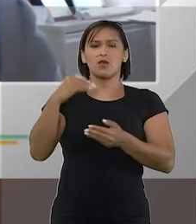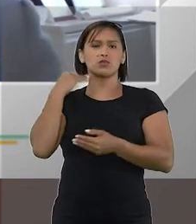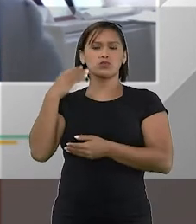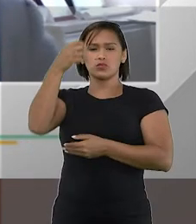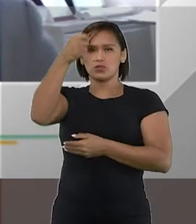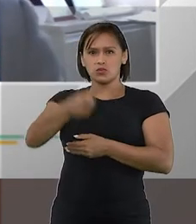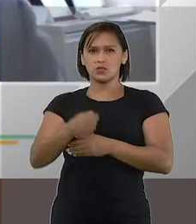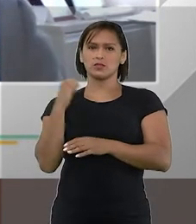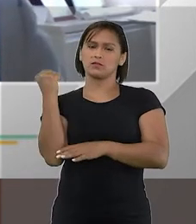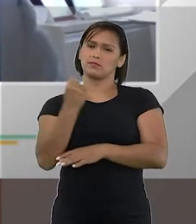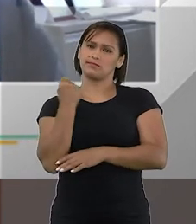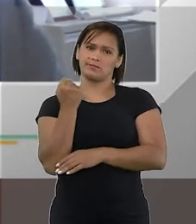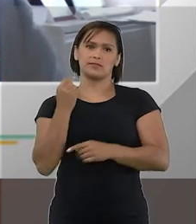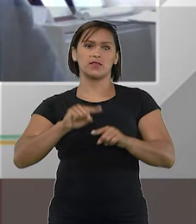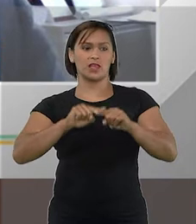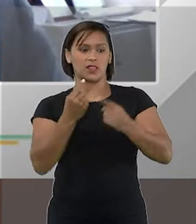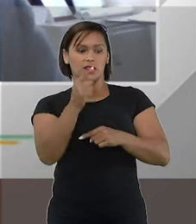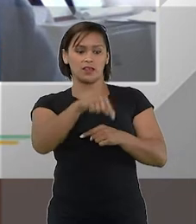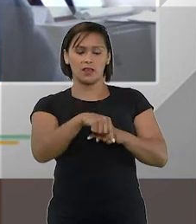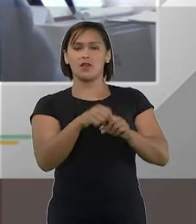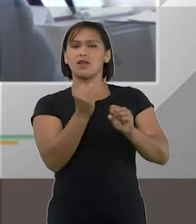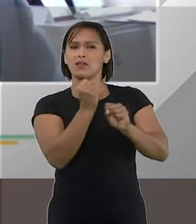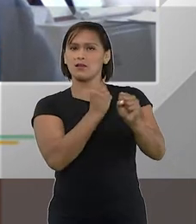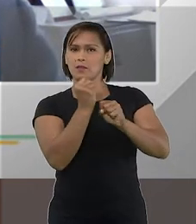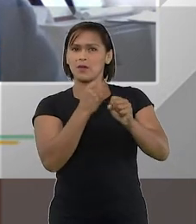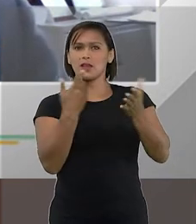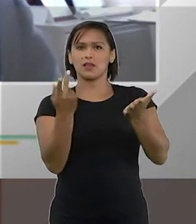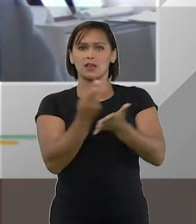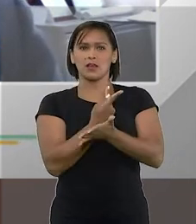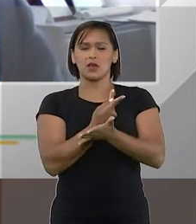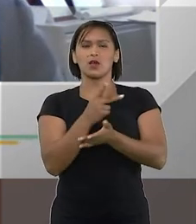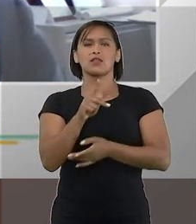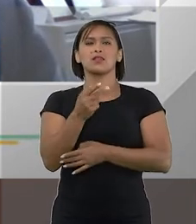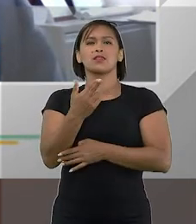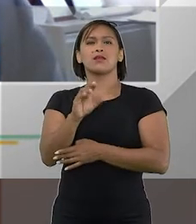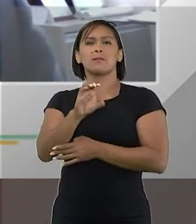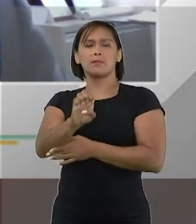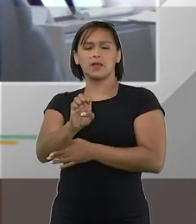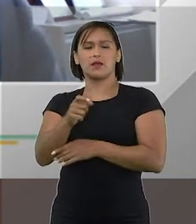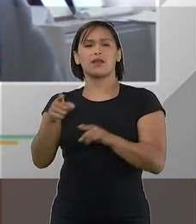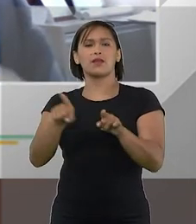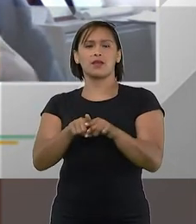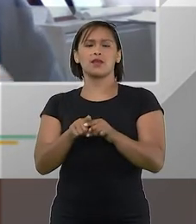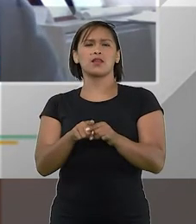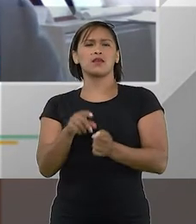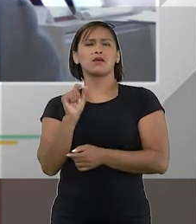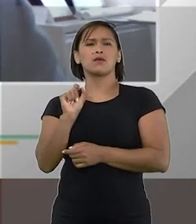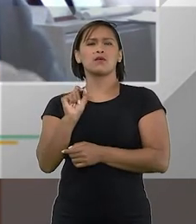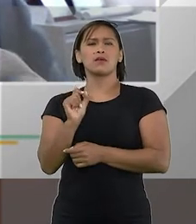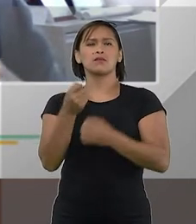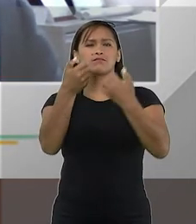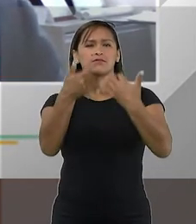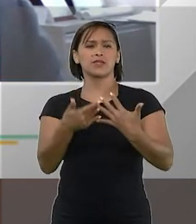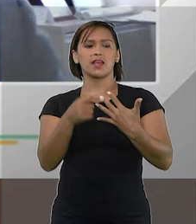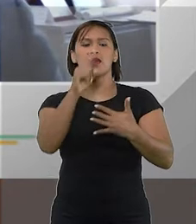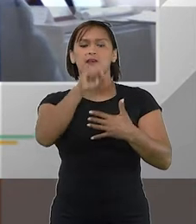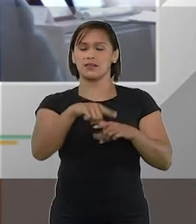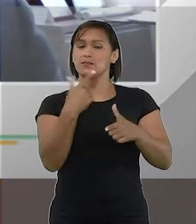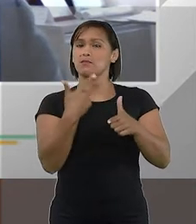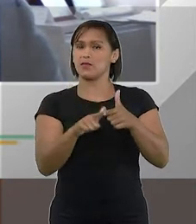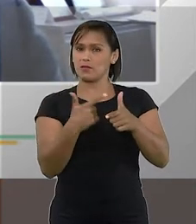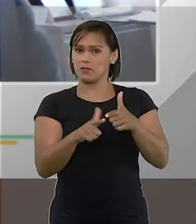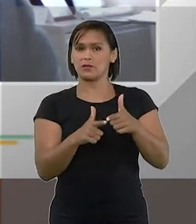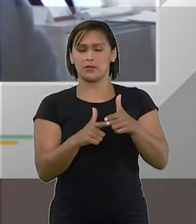aos juízes em épocas de crise. Então, esse mecanismo da pré-insolvência aborda justamente essa